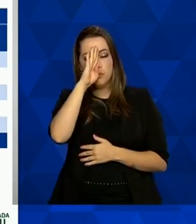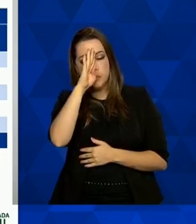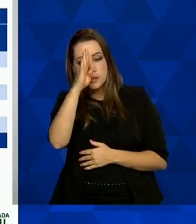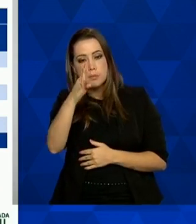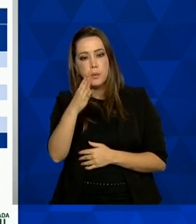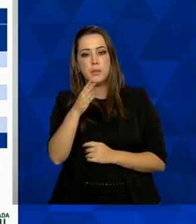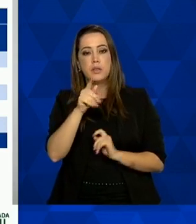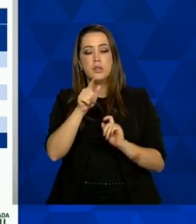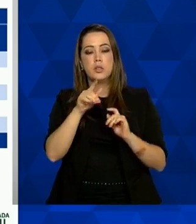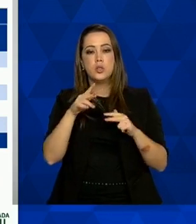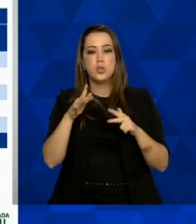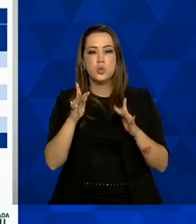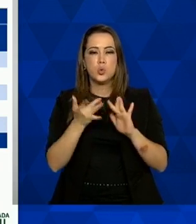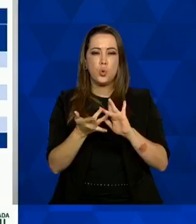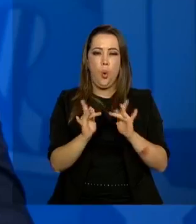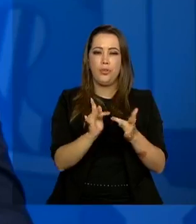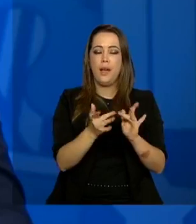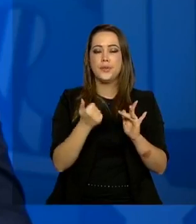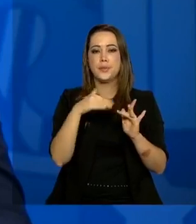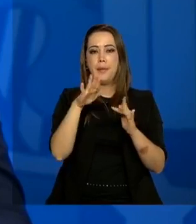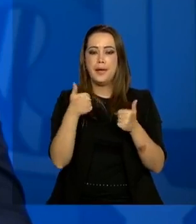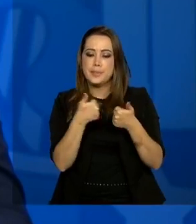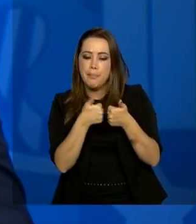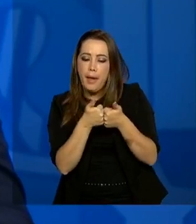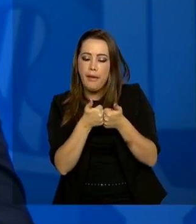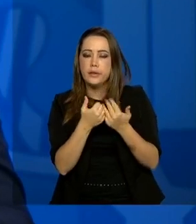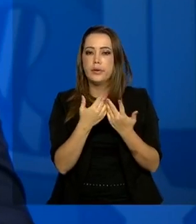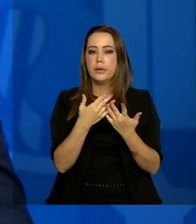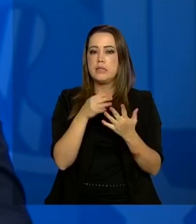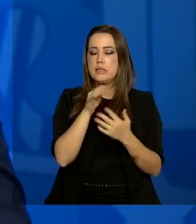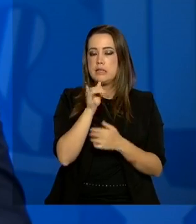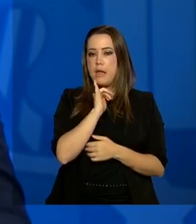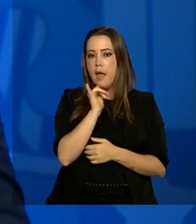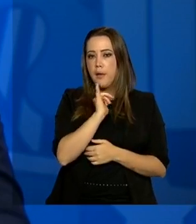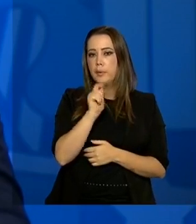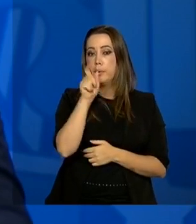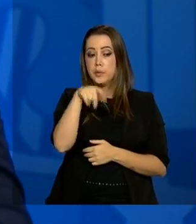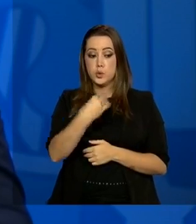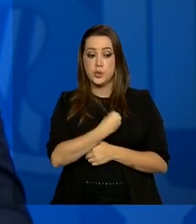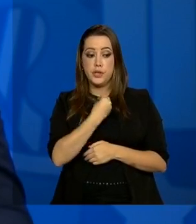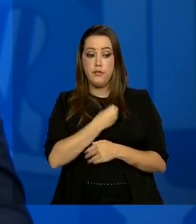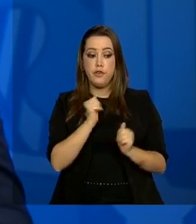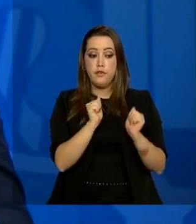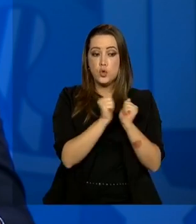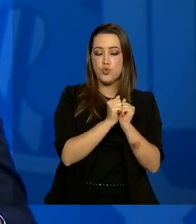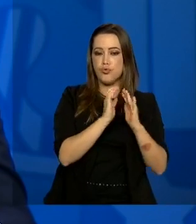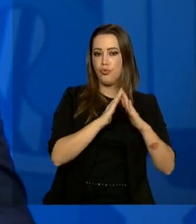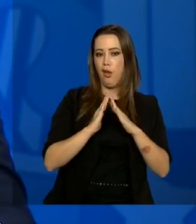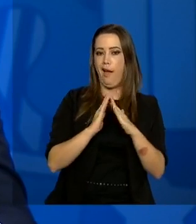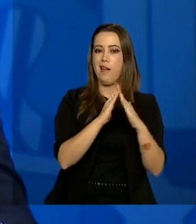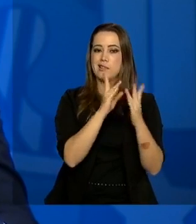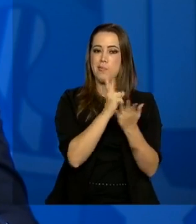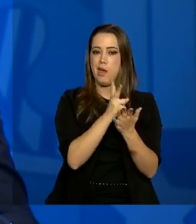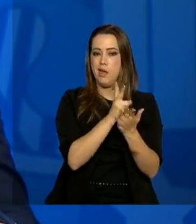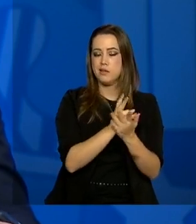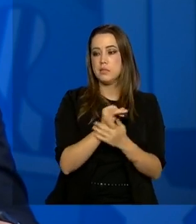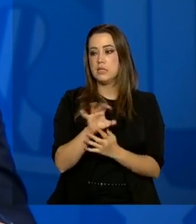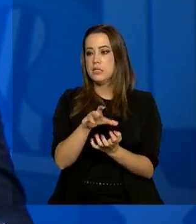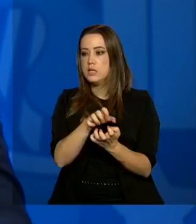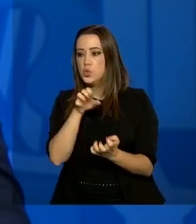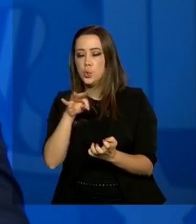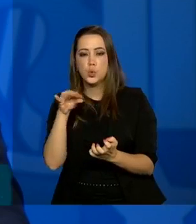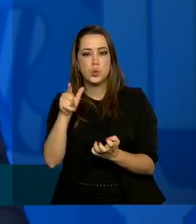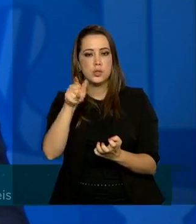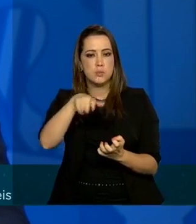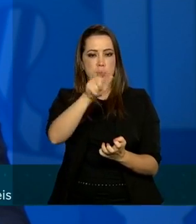aqueles contatos mais íntimos moradores da mesma residência se forem idosos todos aqueles que moram em